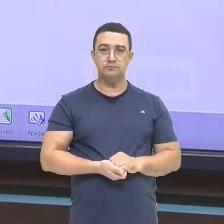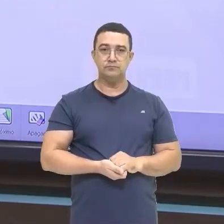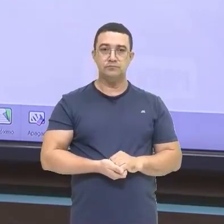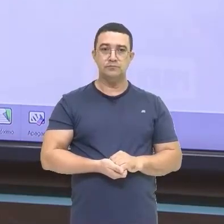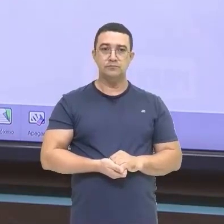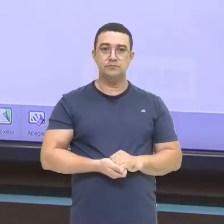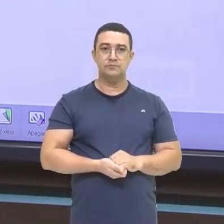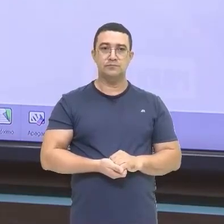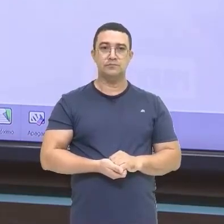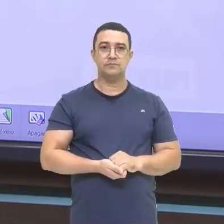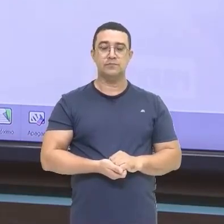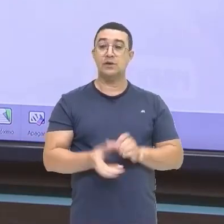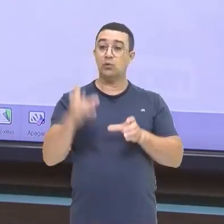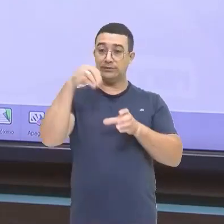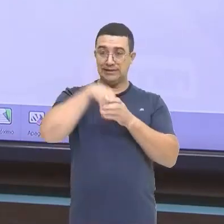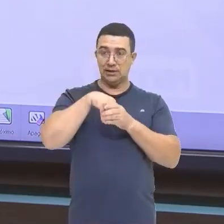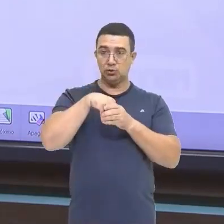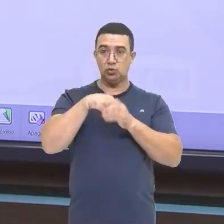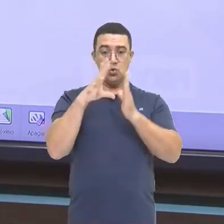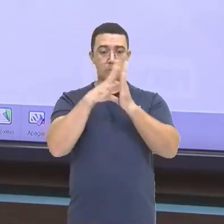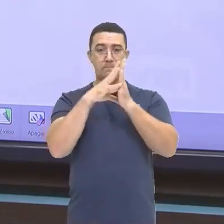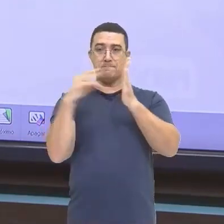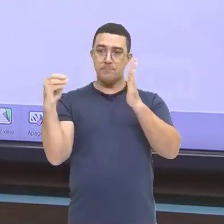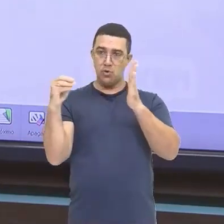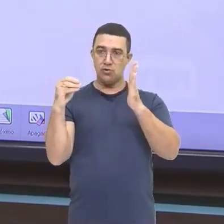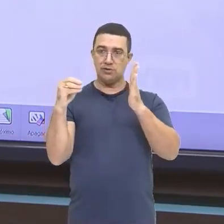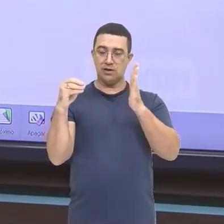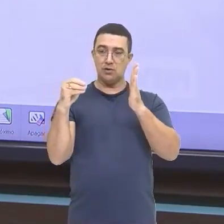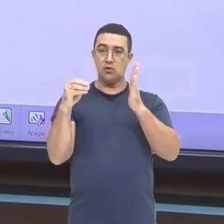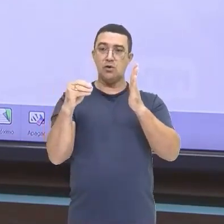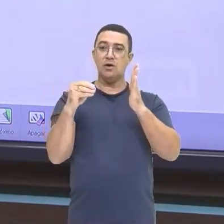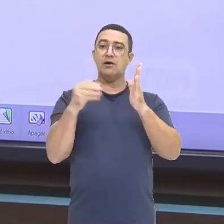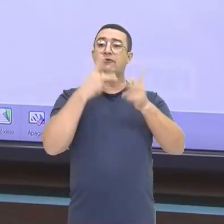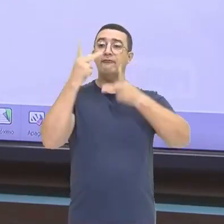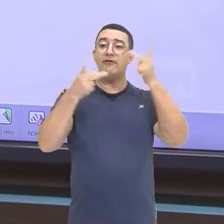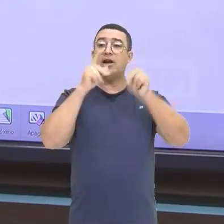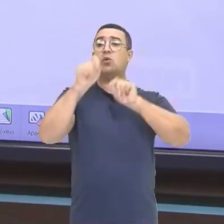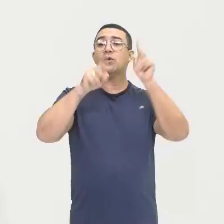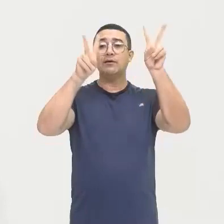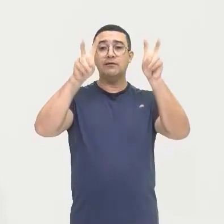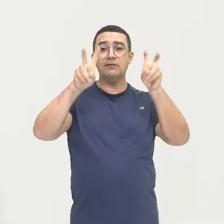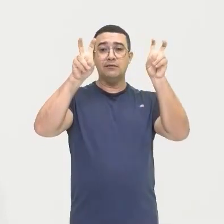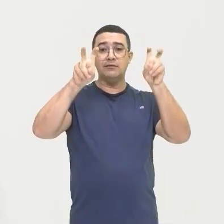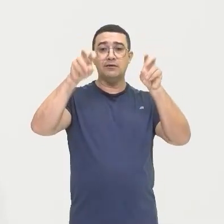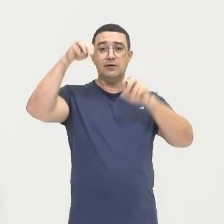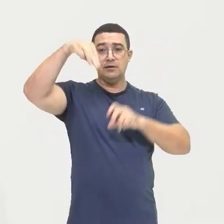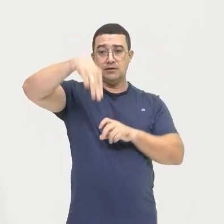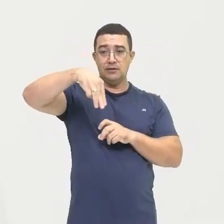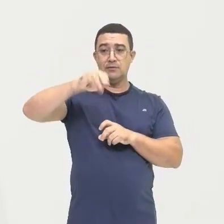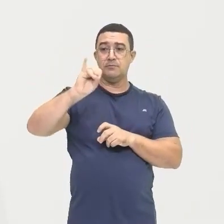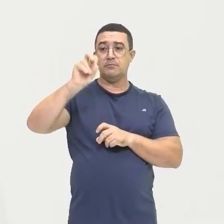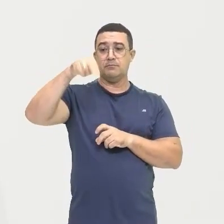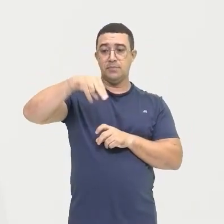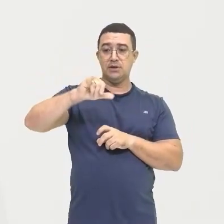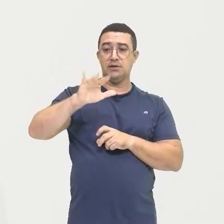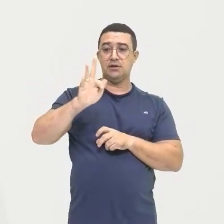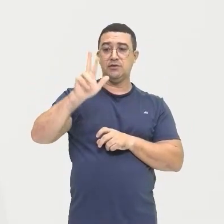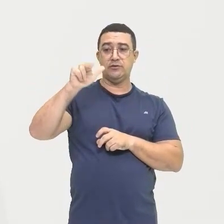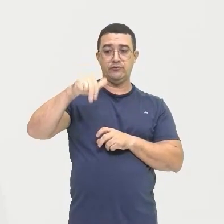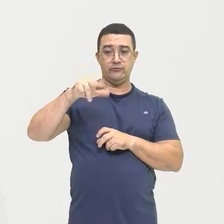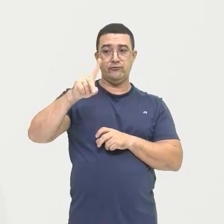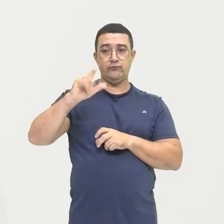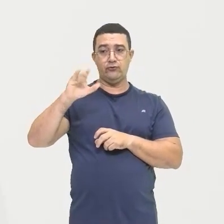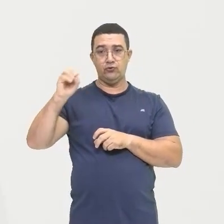Observar Dentro dessa Padronização Vamos falar Sobre os Minifúndios Aí a gente vai Observar Que são o que?